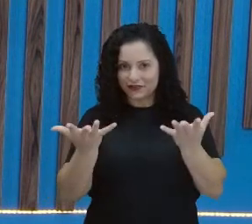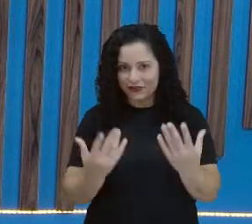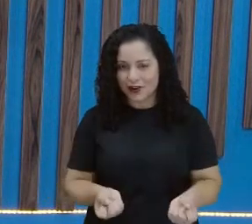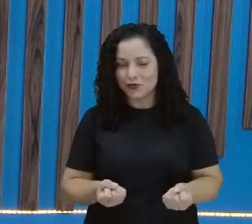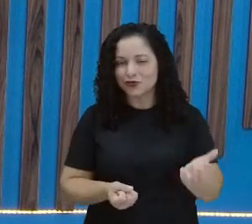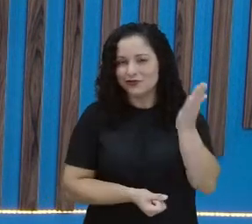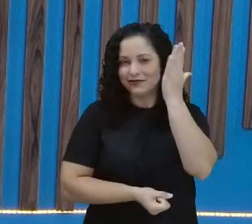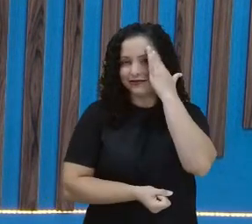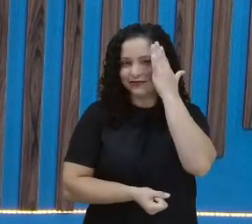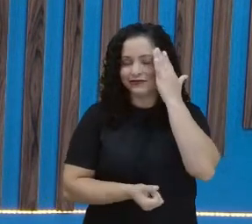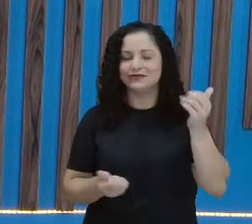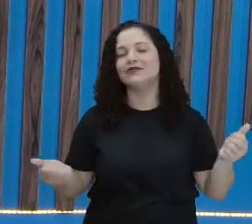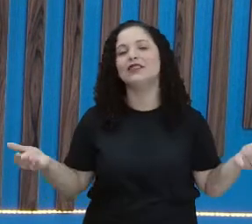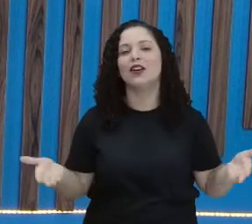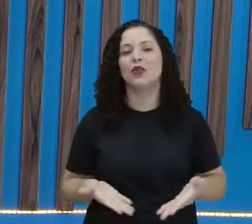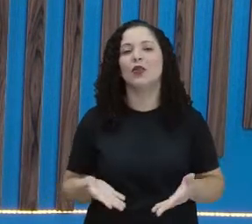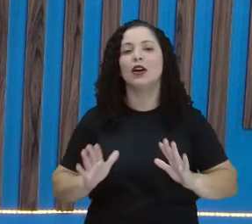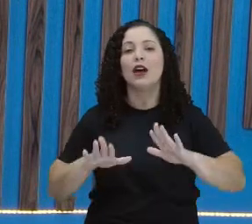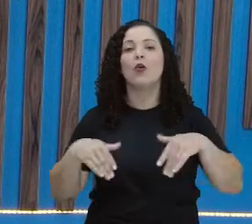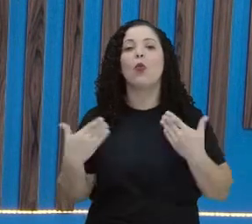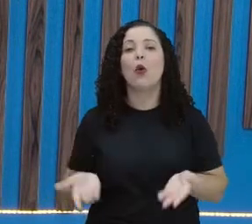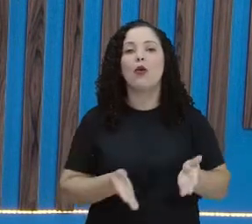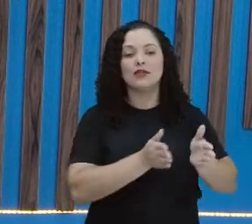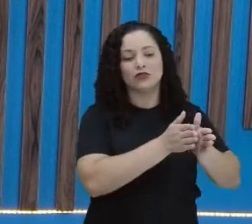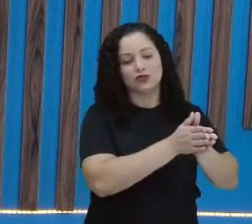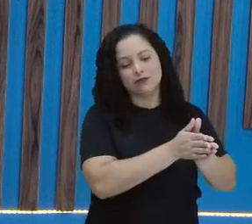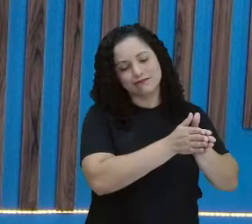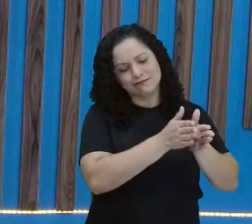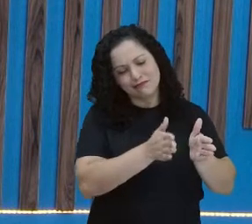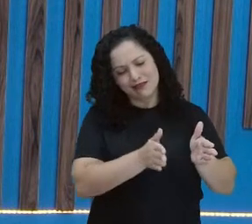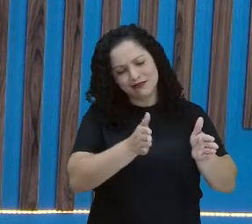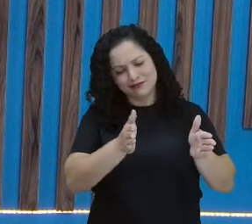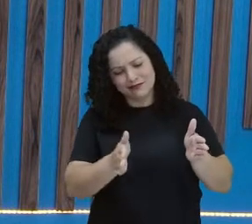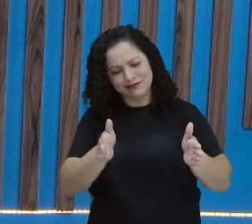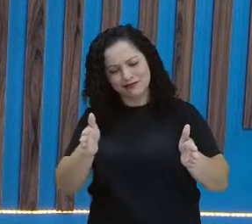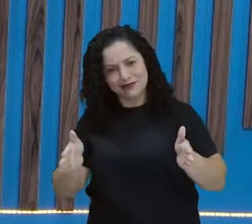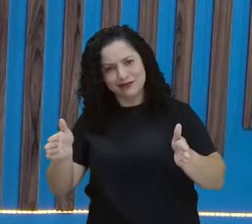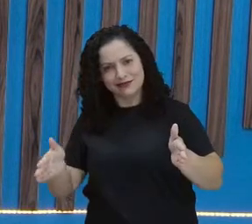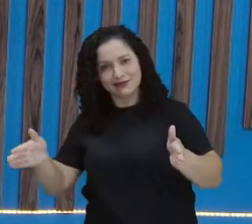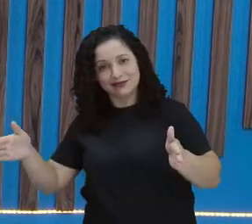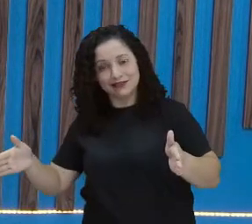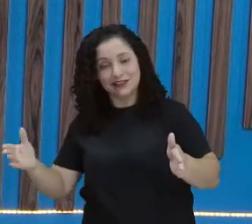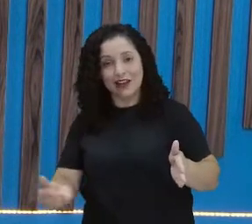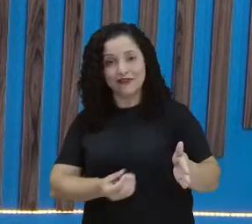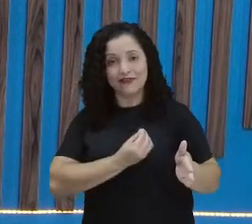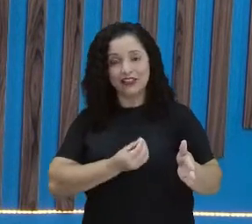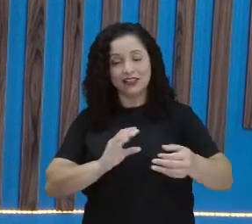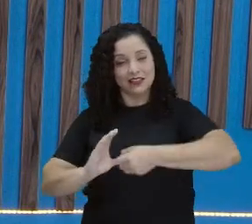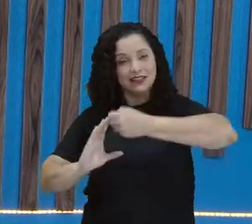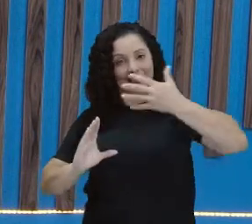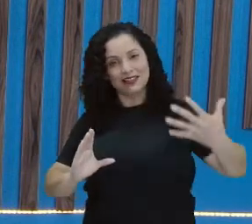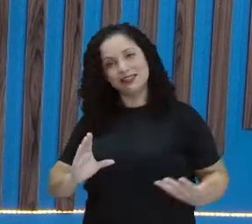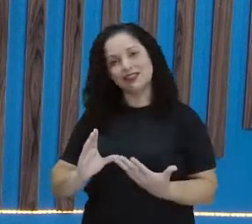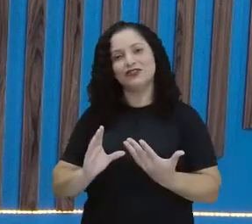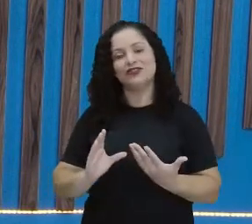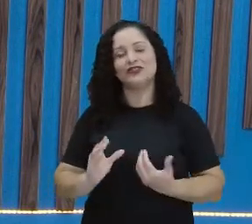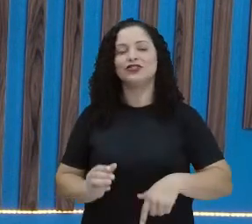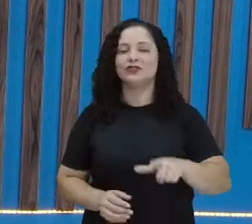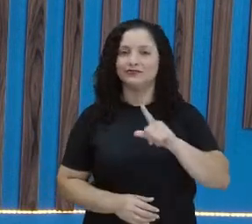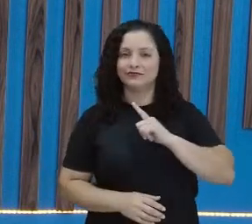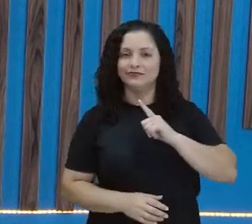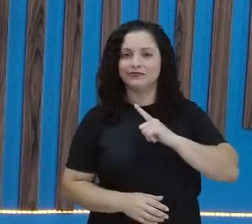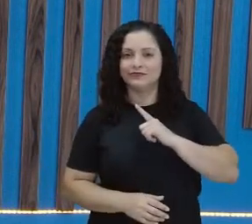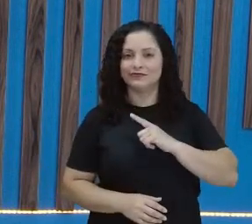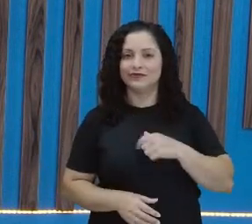descobrir quais são essas etapas, cada fase da vida. E quais são as suas características, as suas